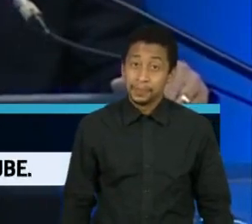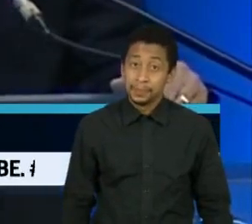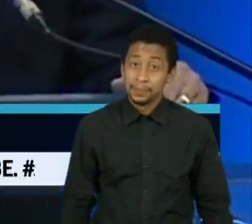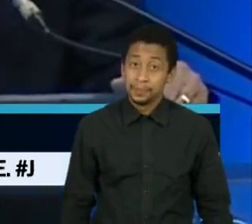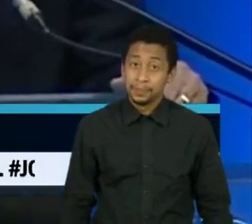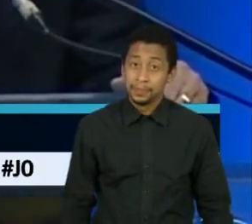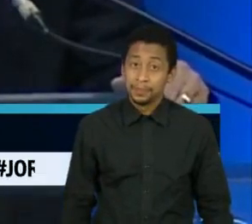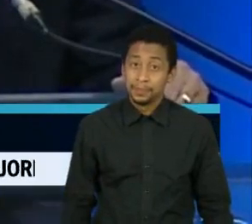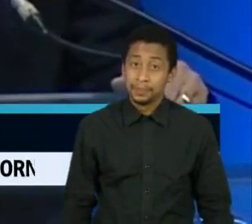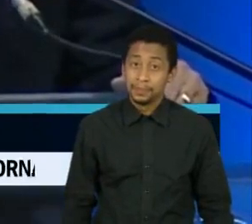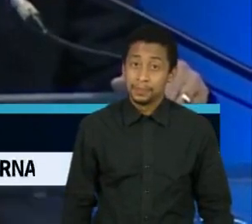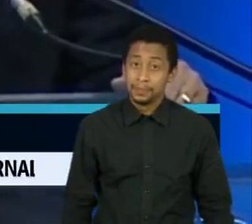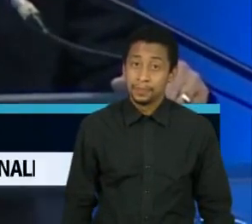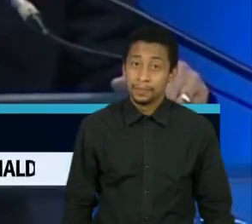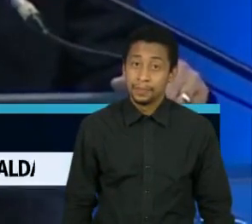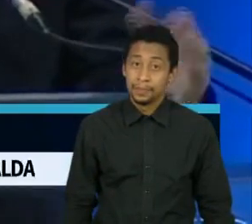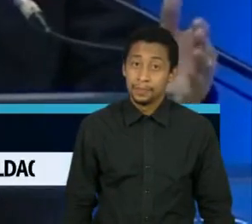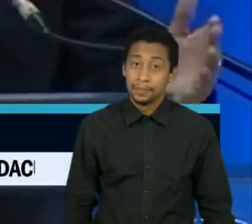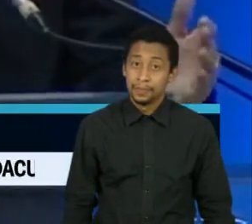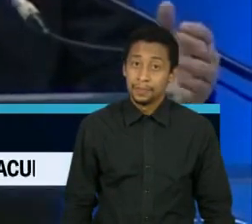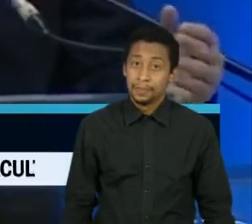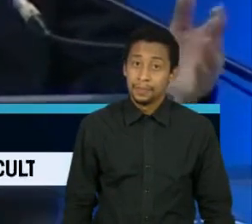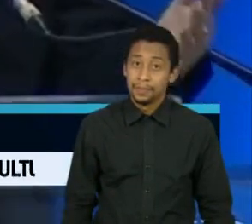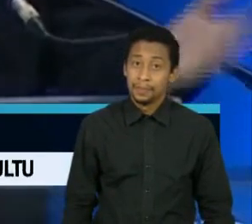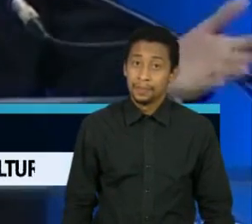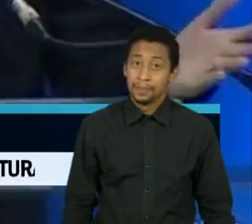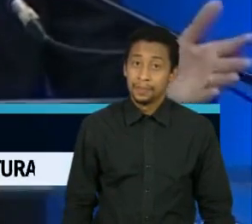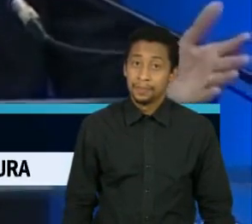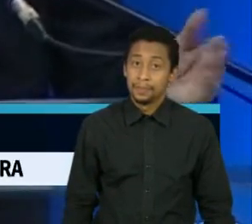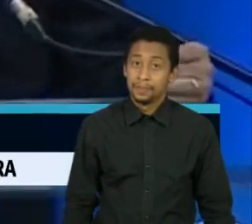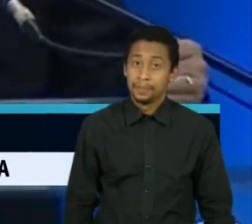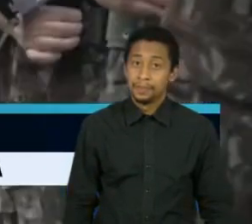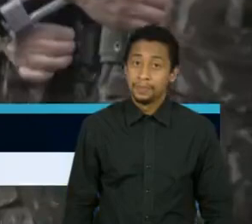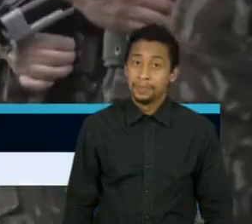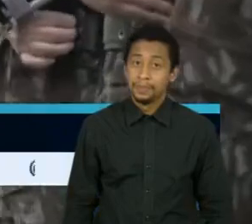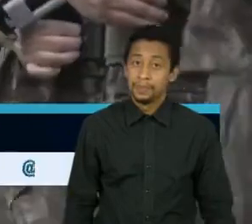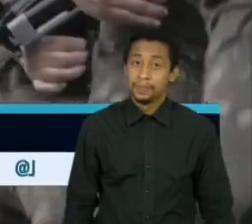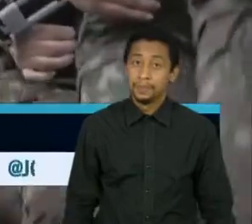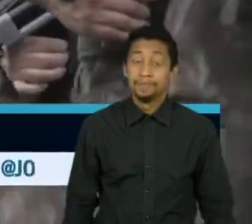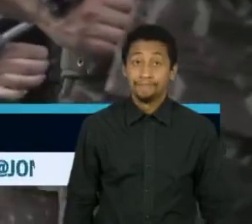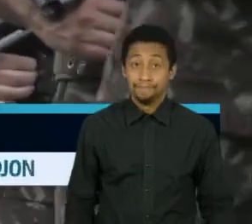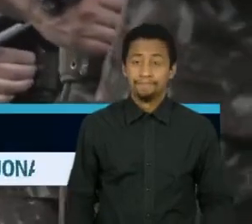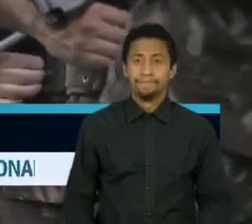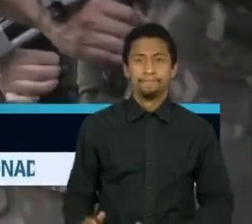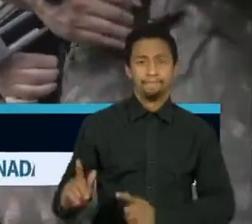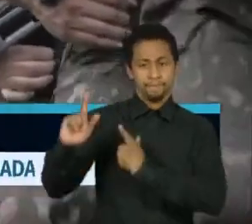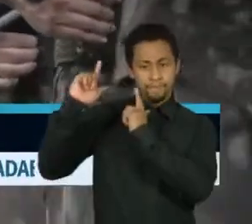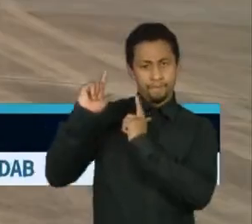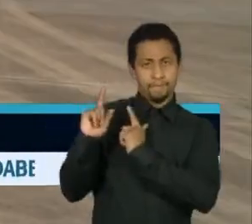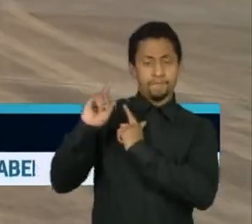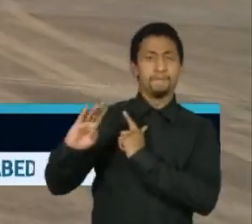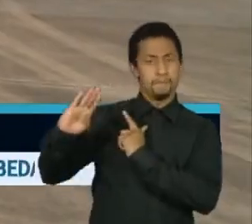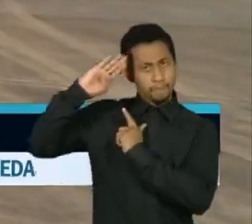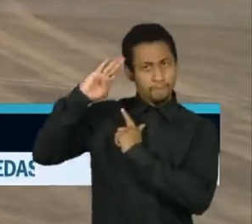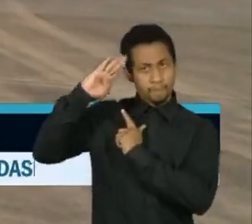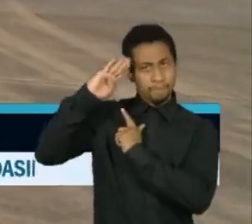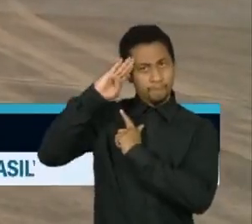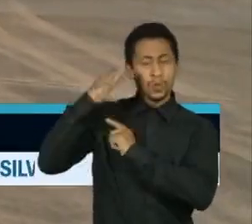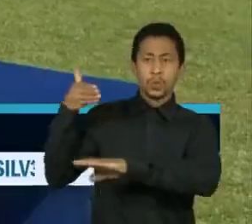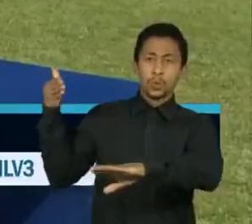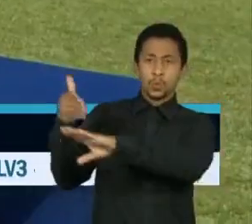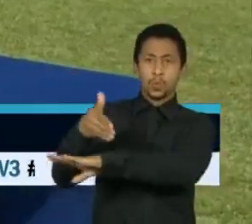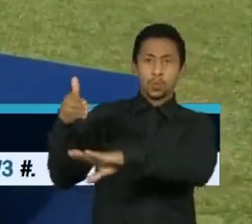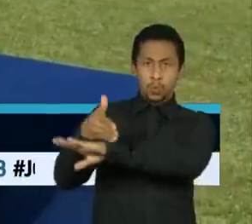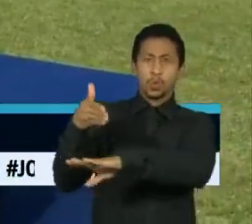participar das eleições. Entre elas, as nossas, as suas Forças Armadas. As Forças Armadas fazem parte do grupo